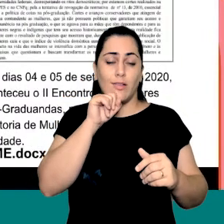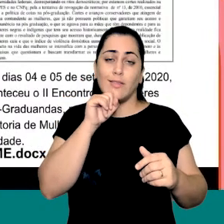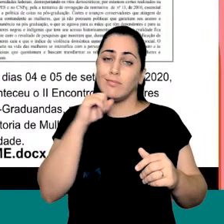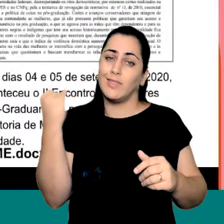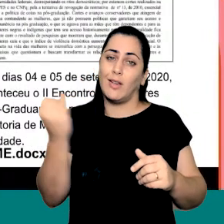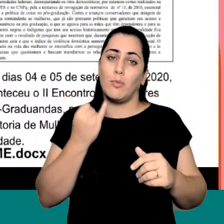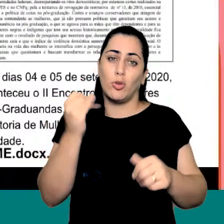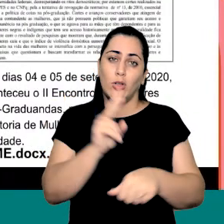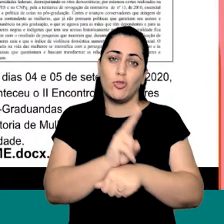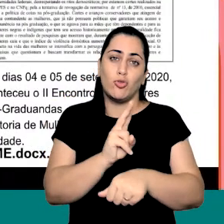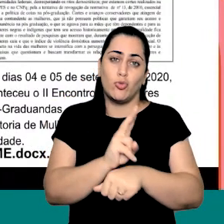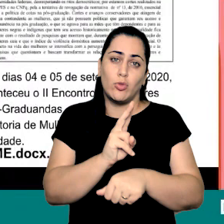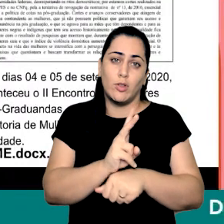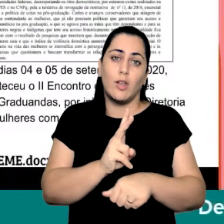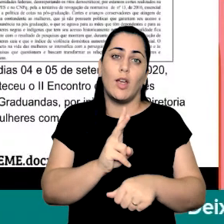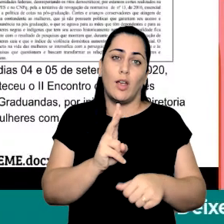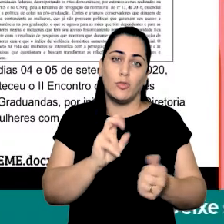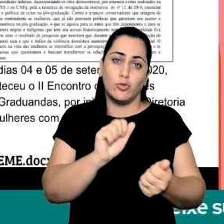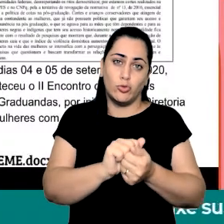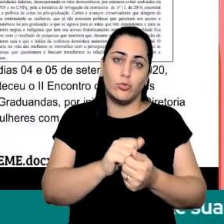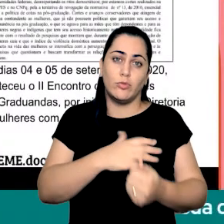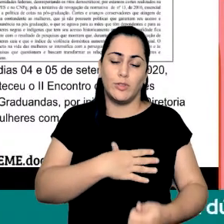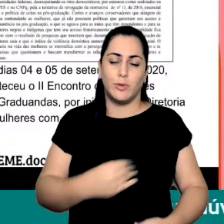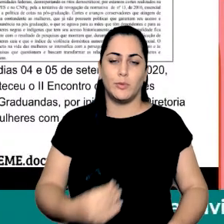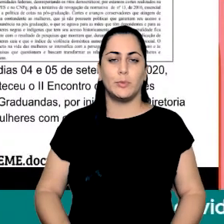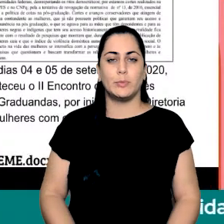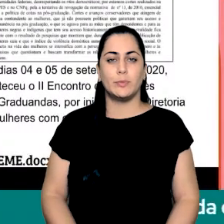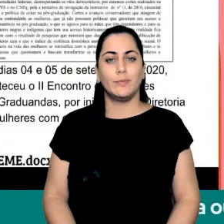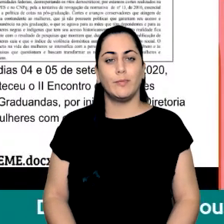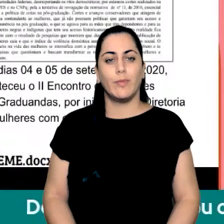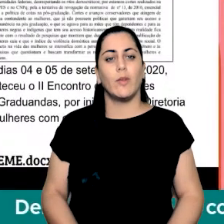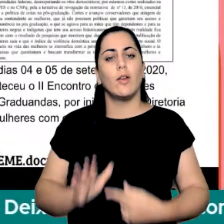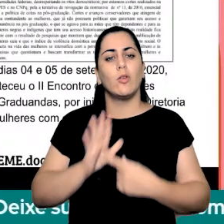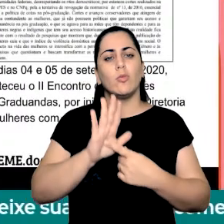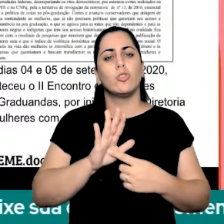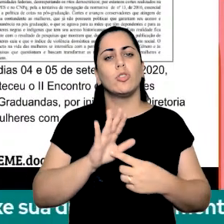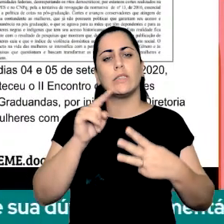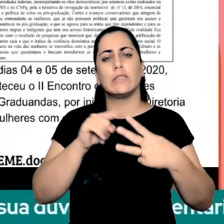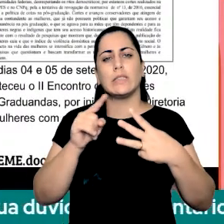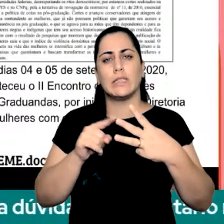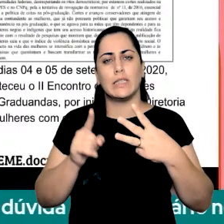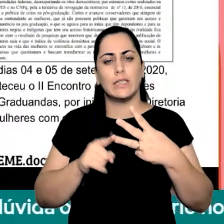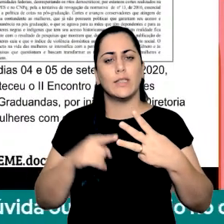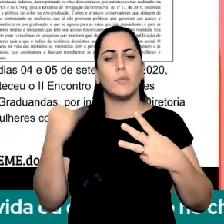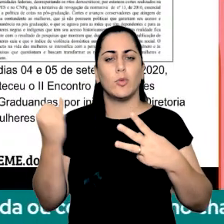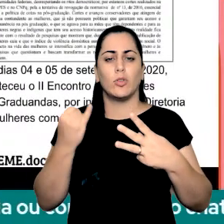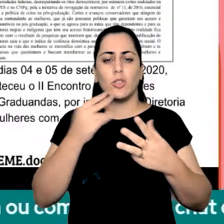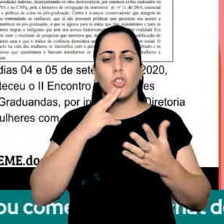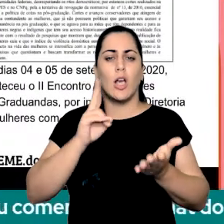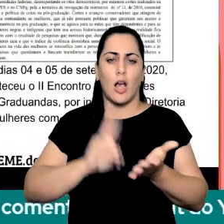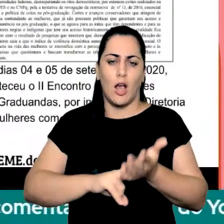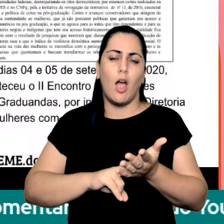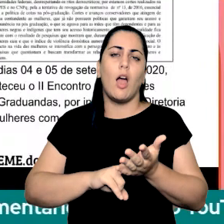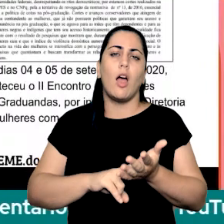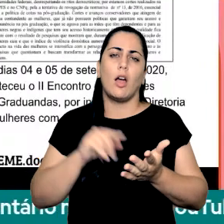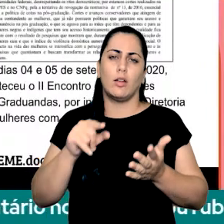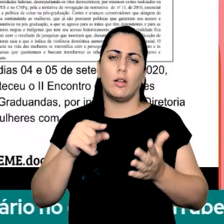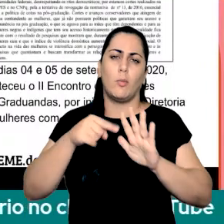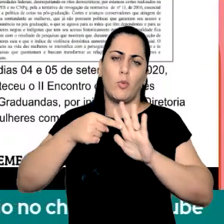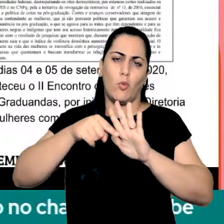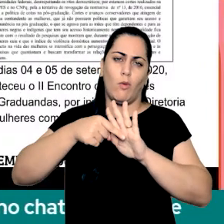quanto que importante a gente proteger essas mulheres trago mais três pontos cruciais e a carta ela é bem mais